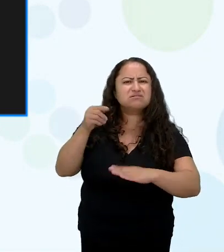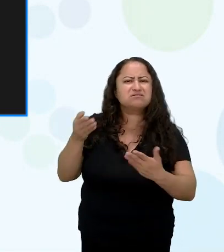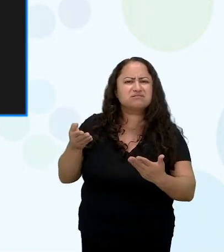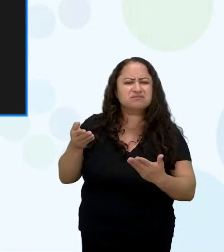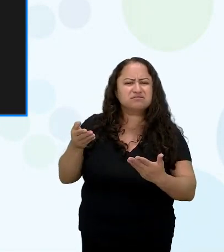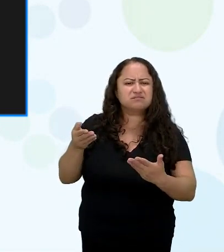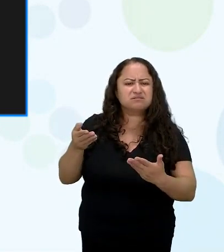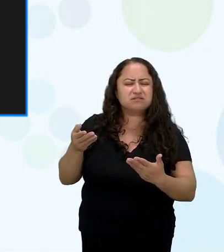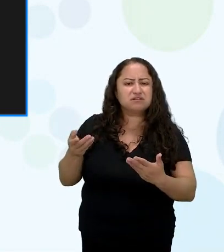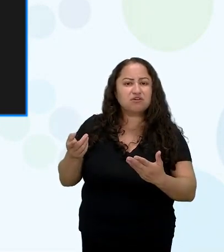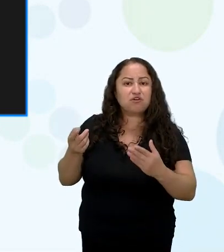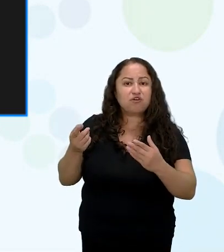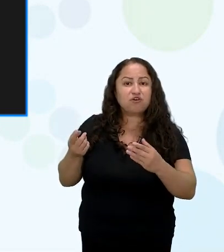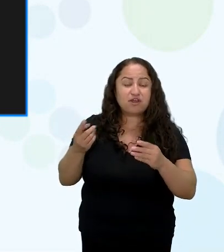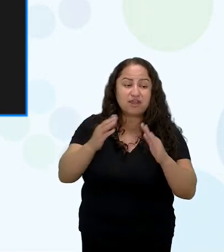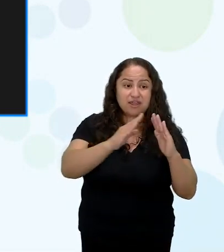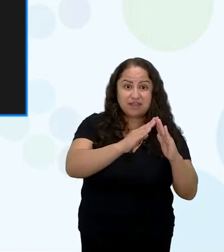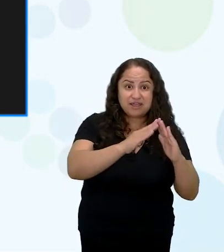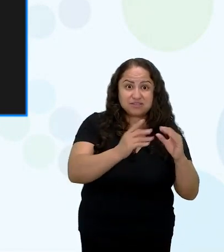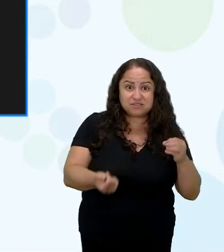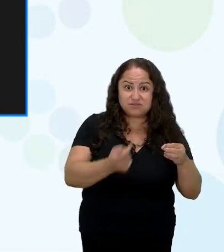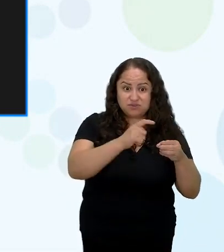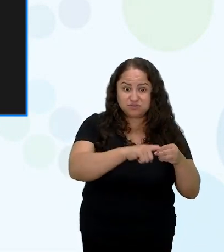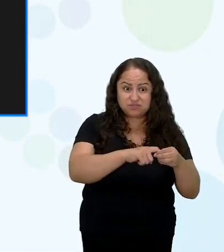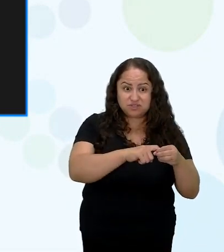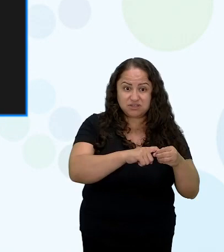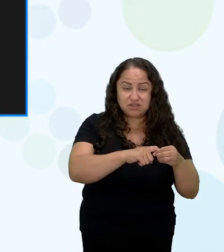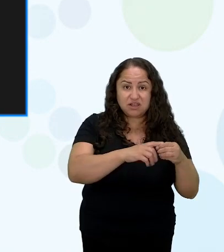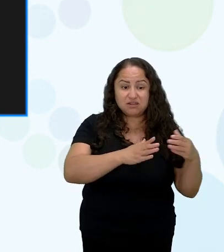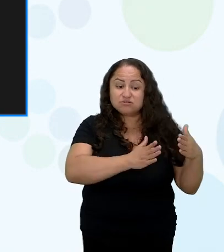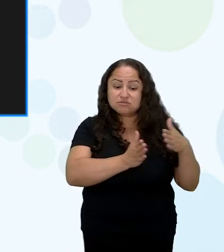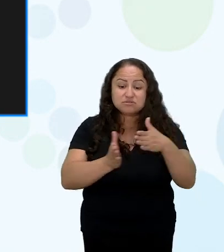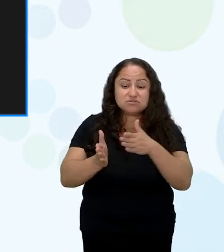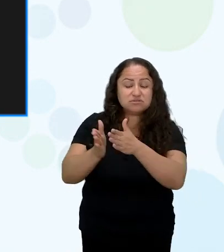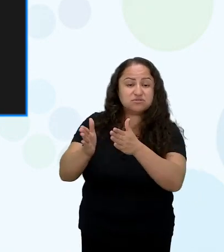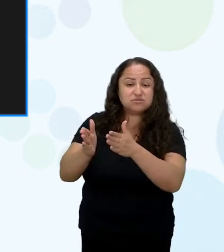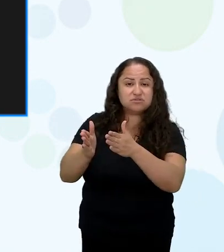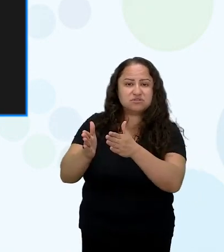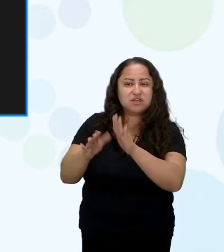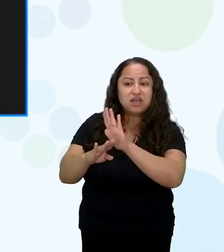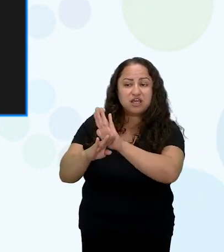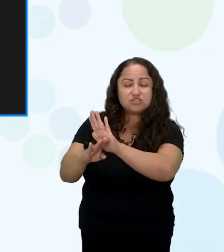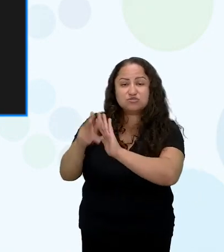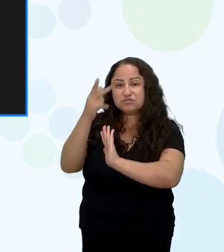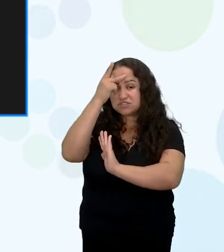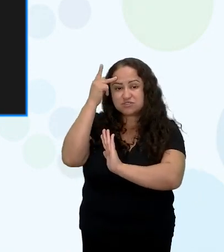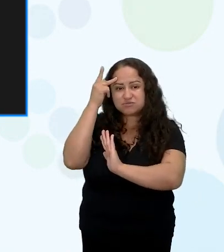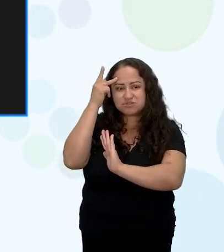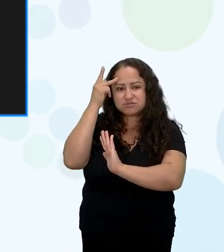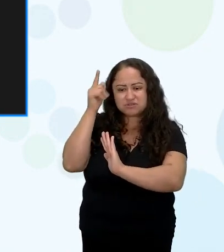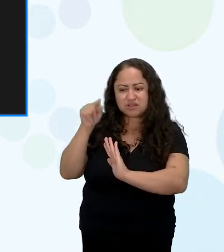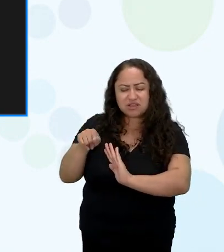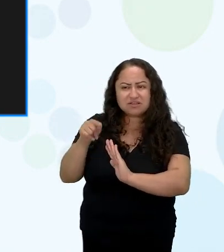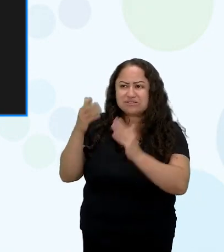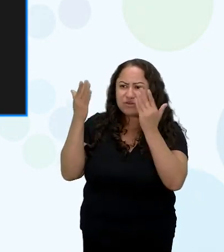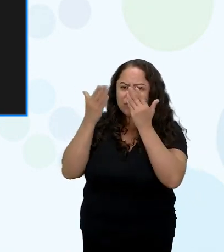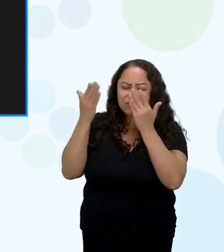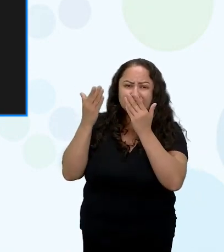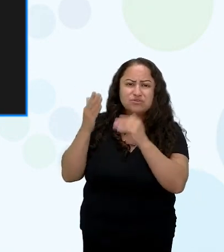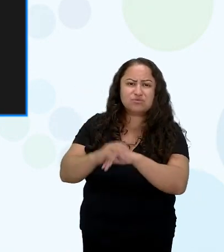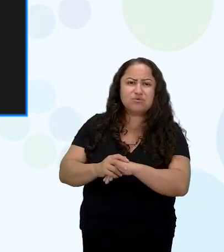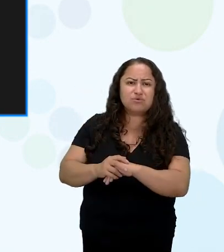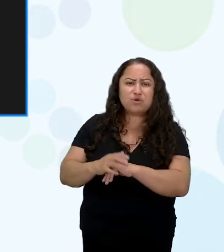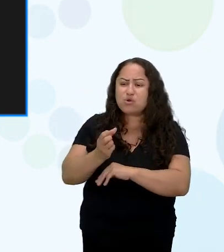dela voltar para a casa dela ela vai para outro caminho ela vai ajudar as pessoas ela fala gente eles não estão vendo o quanto de